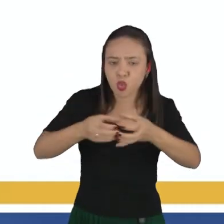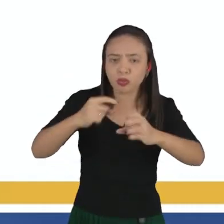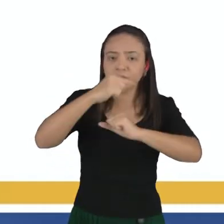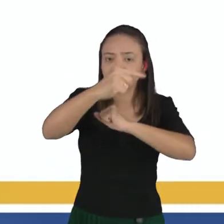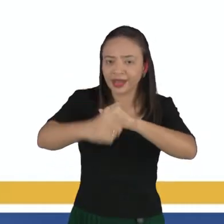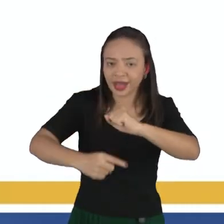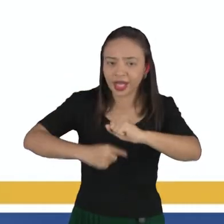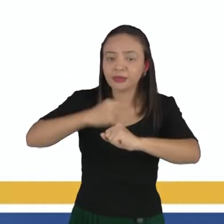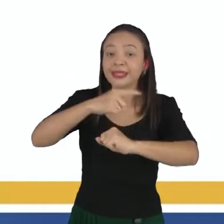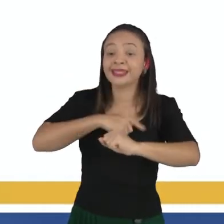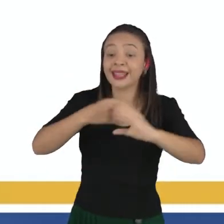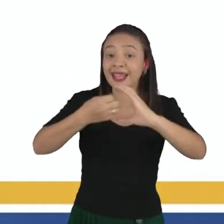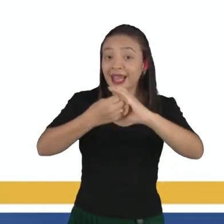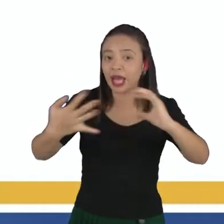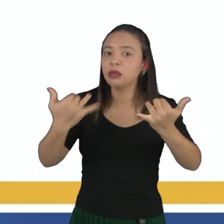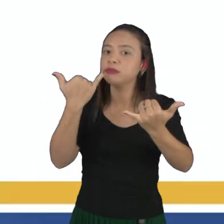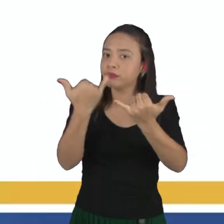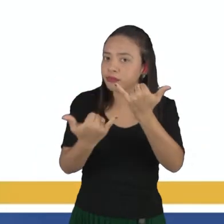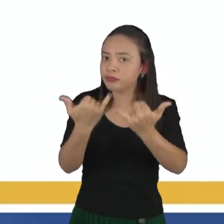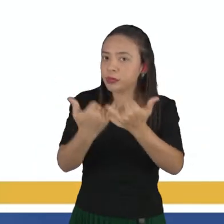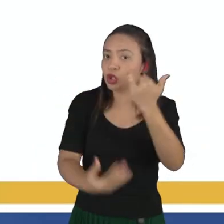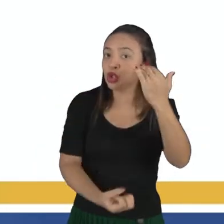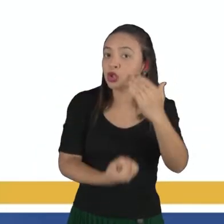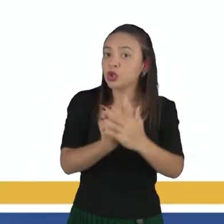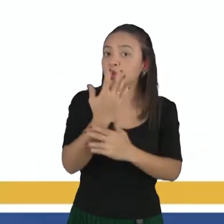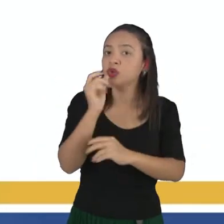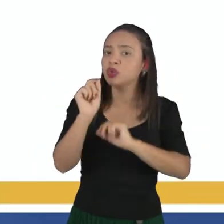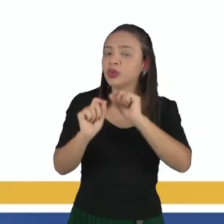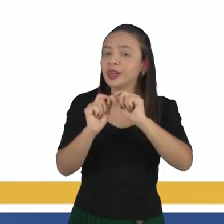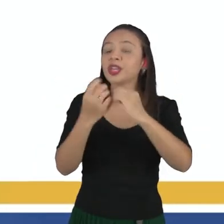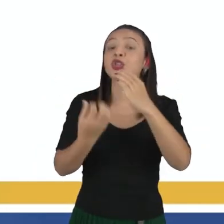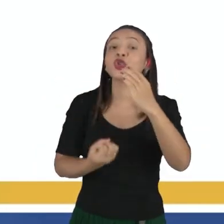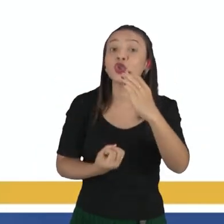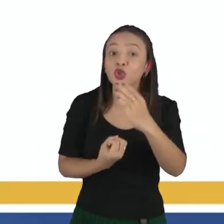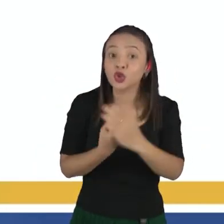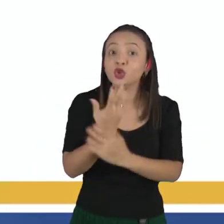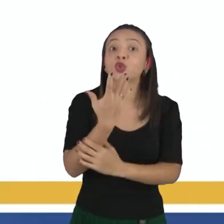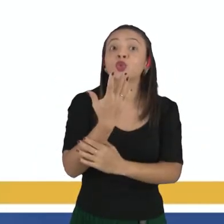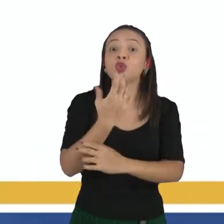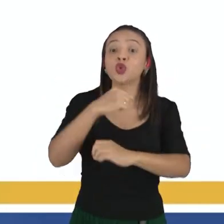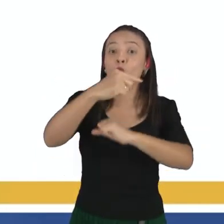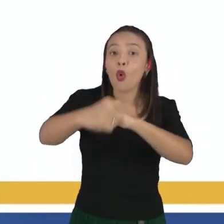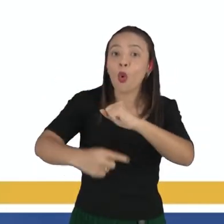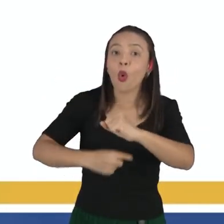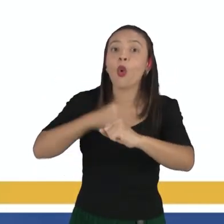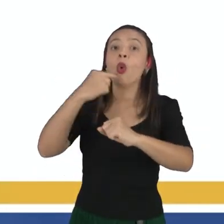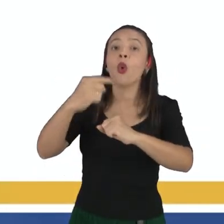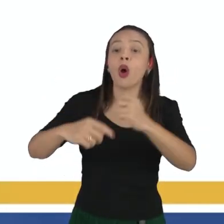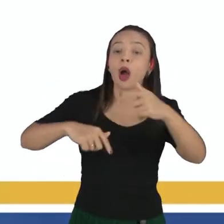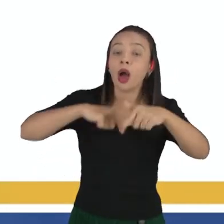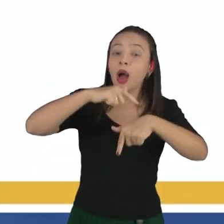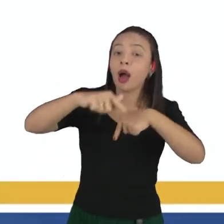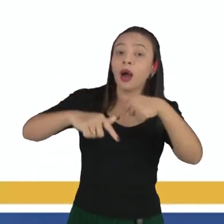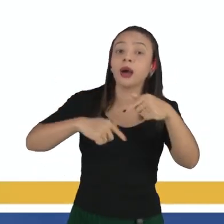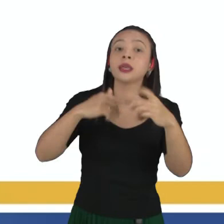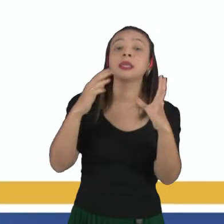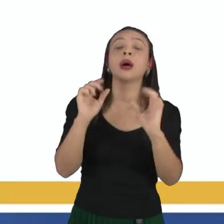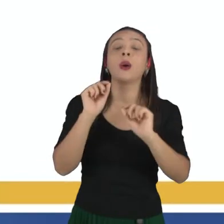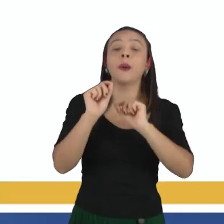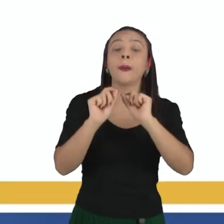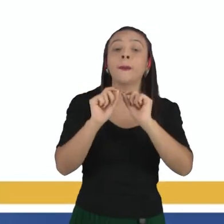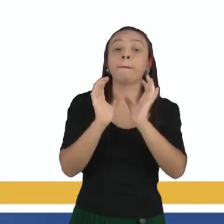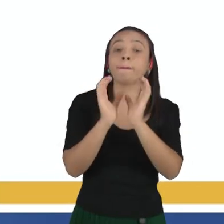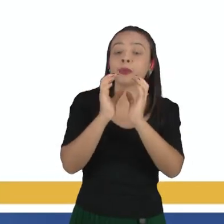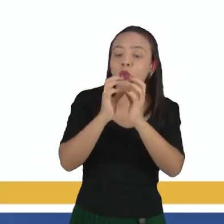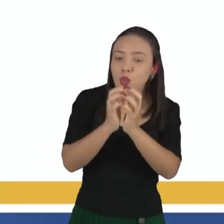com as mesmas características vão formar os elementos químicos. E os elementos químicos, na sua